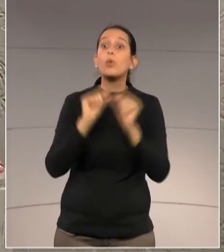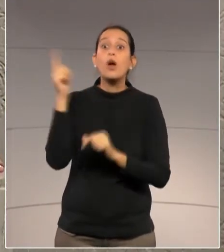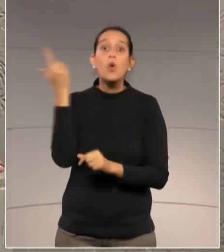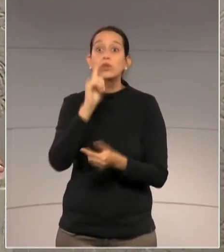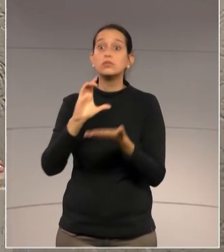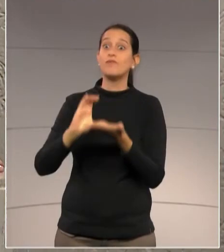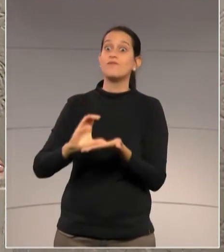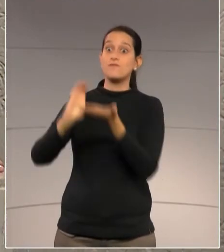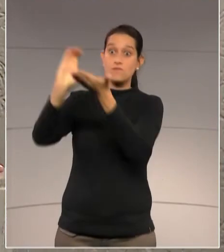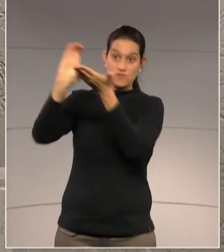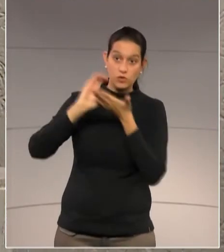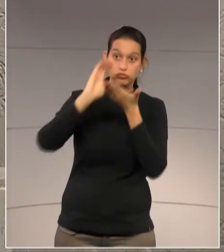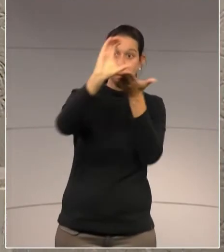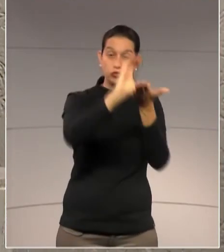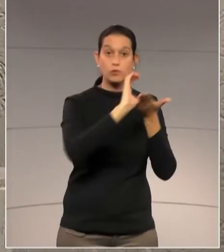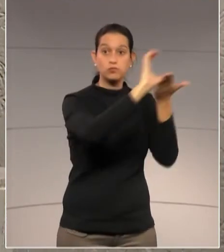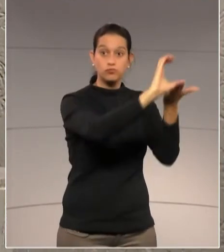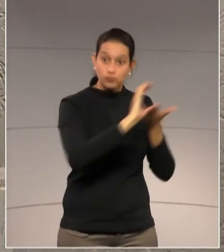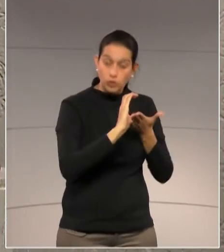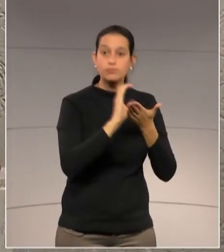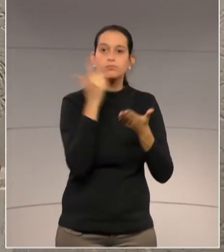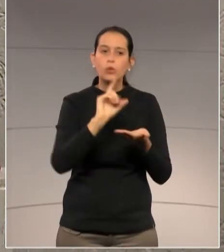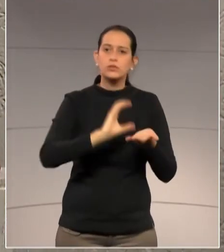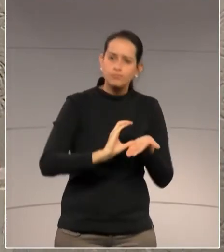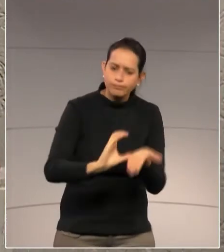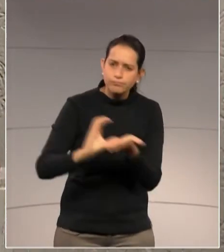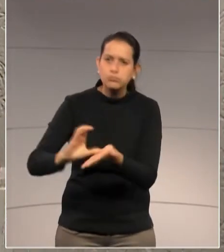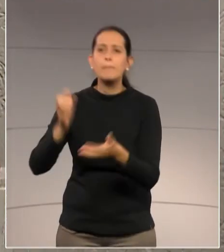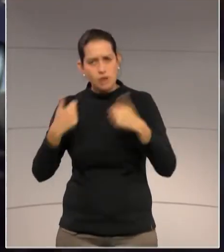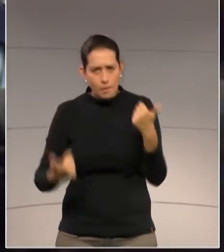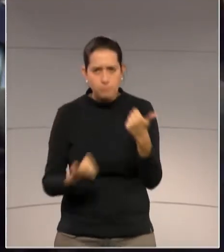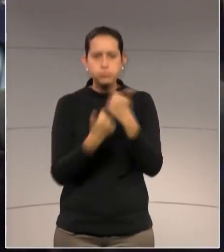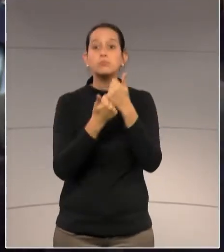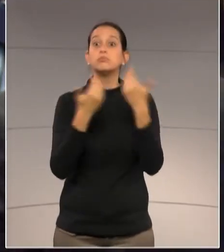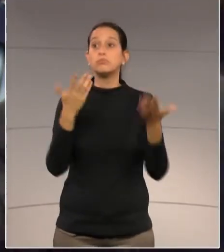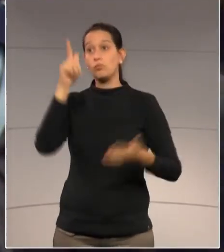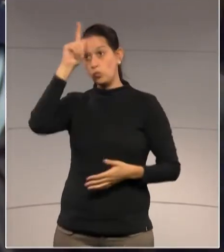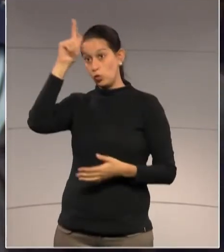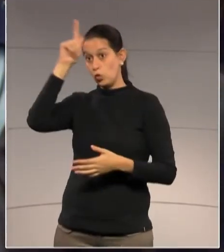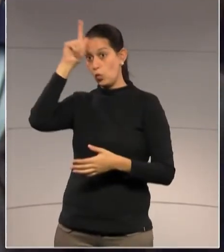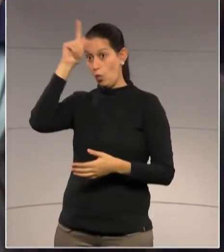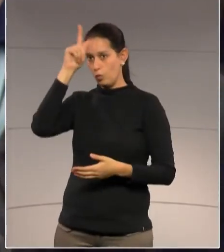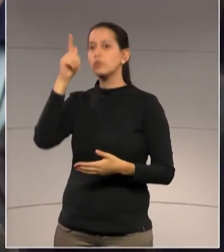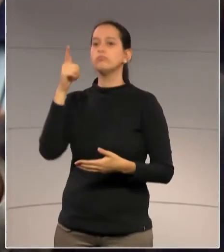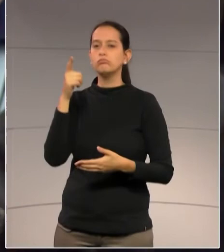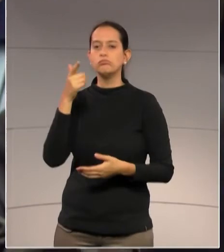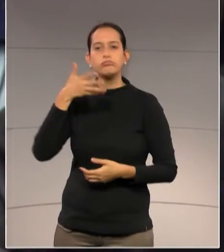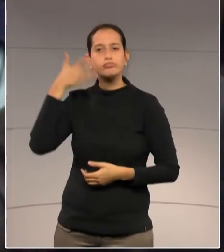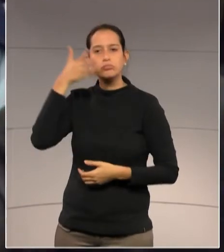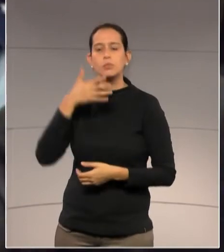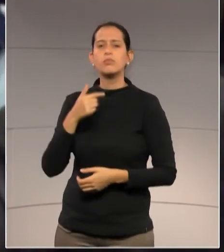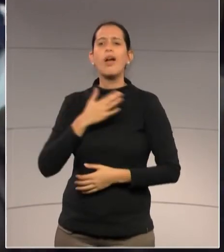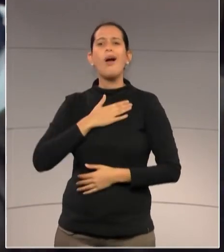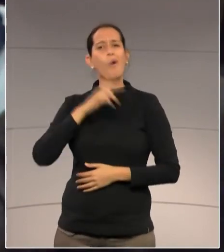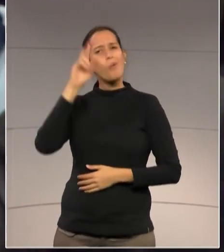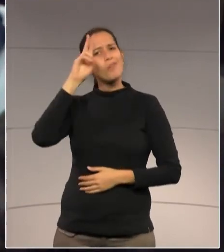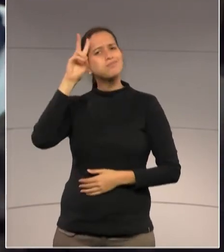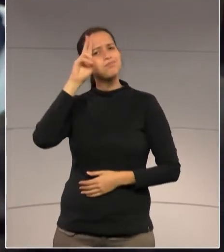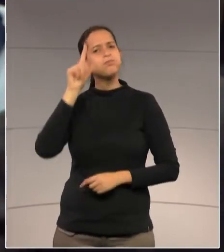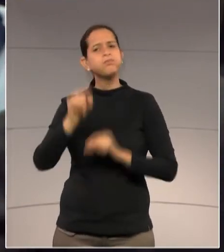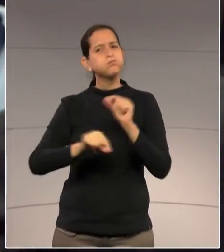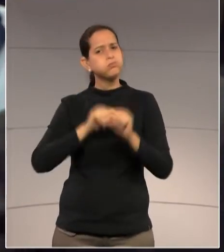temos que dar o nosso apoio. Por isso, o nosso pedido. O deputado Goura, com a parte. Obrigado, deputado Pini. Só lembrando, ontem mesmo fiz o